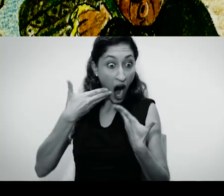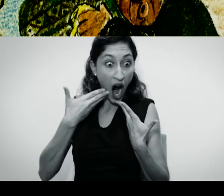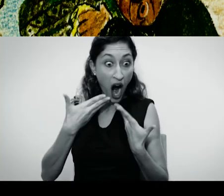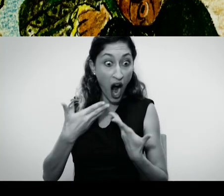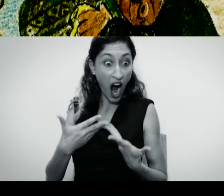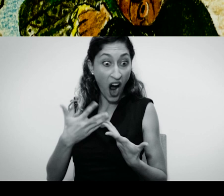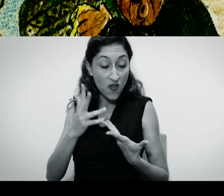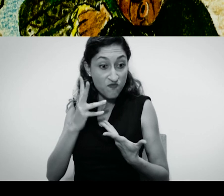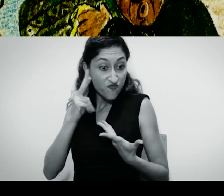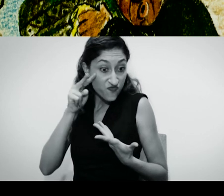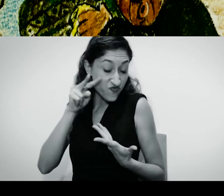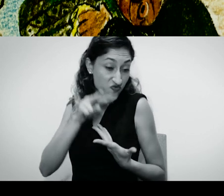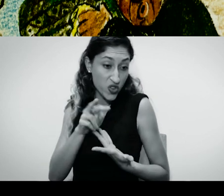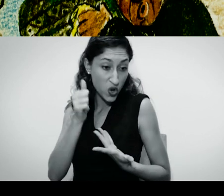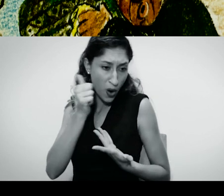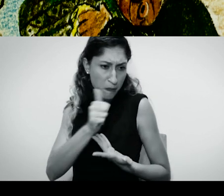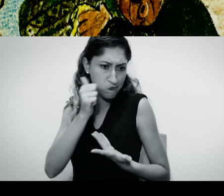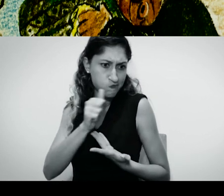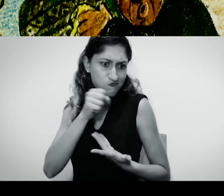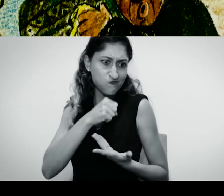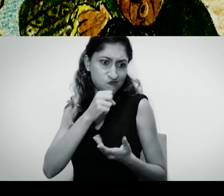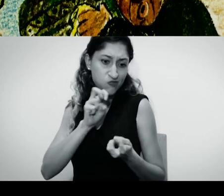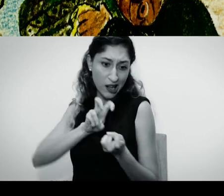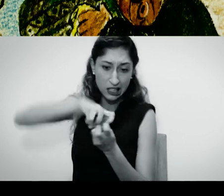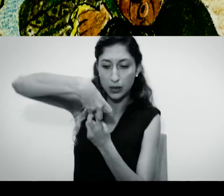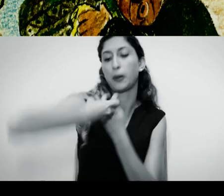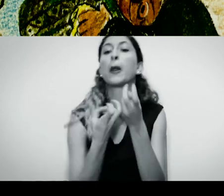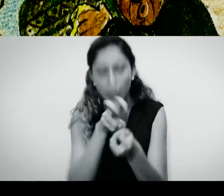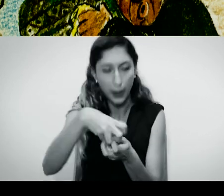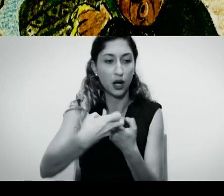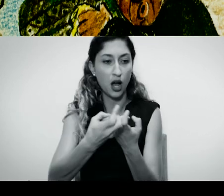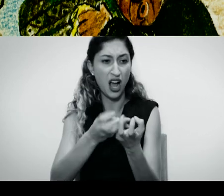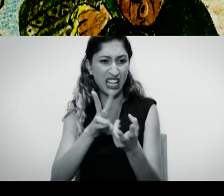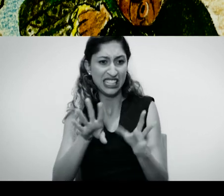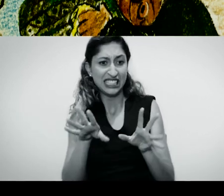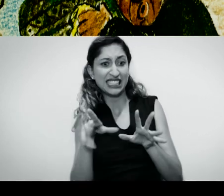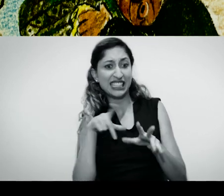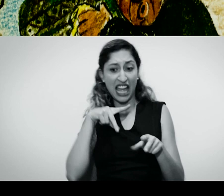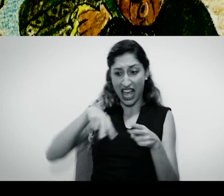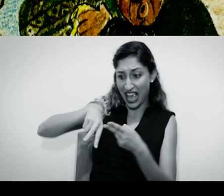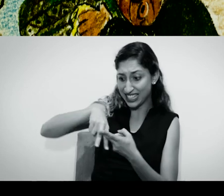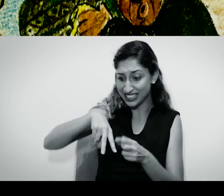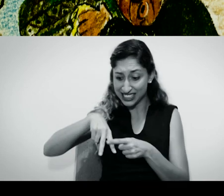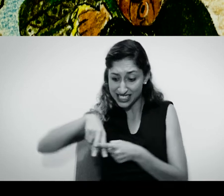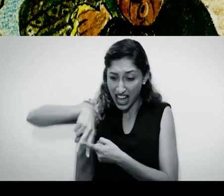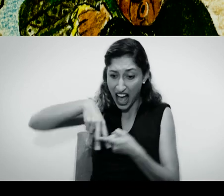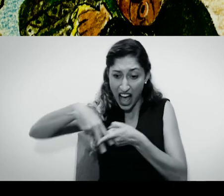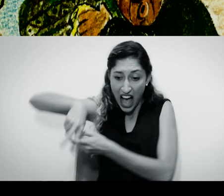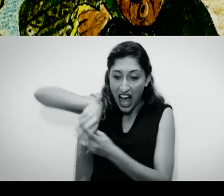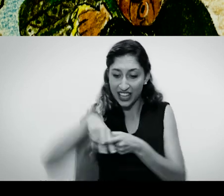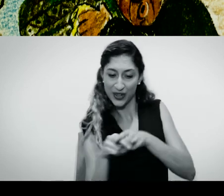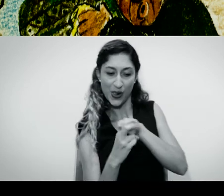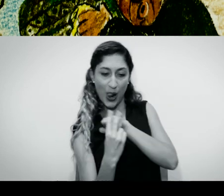olhou-o para o lá de cima e viu uma pirueta. De saiotes levantados, meias